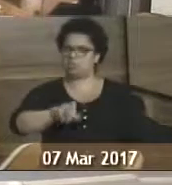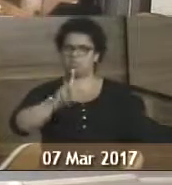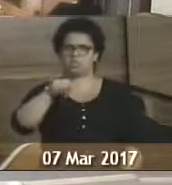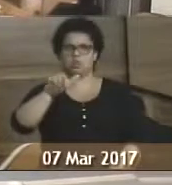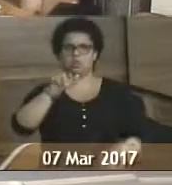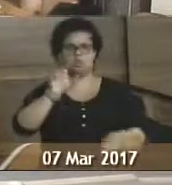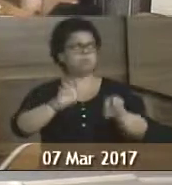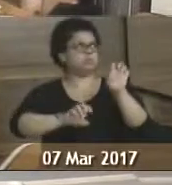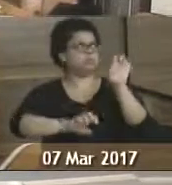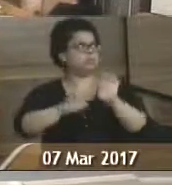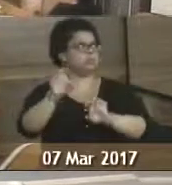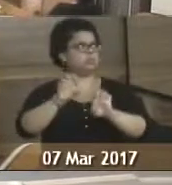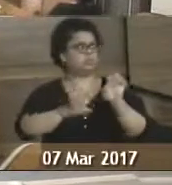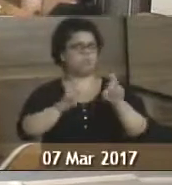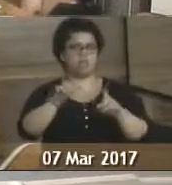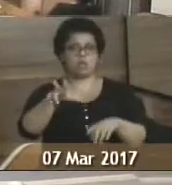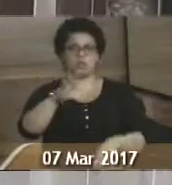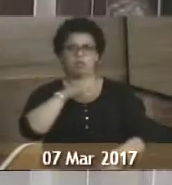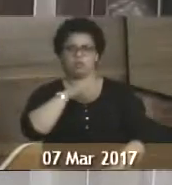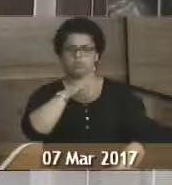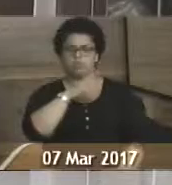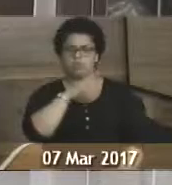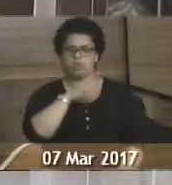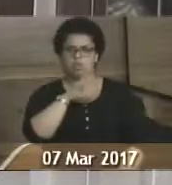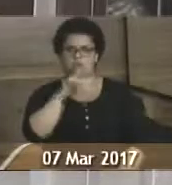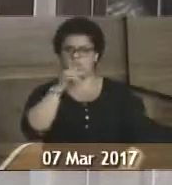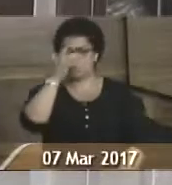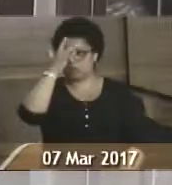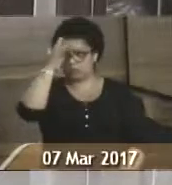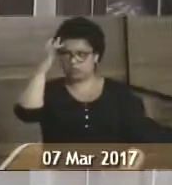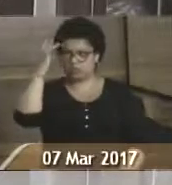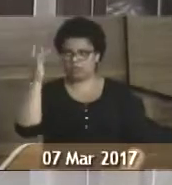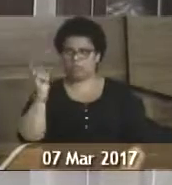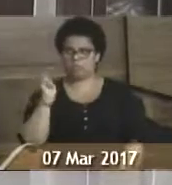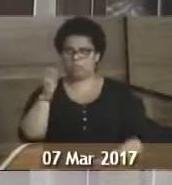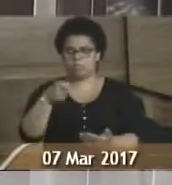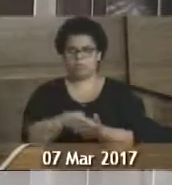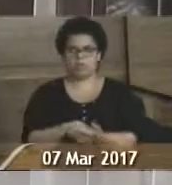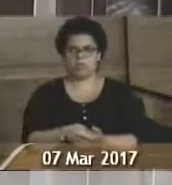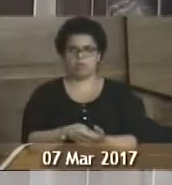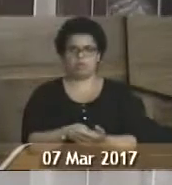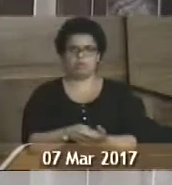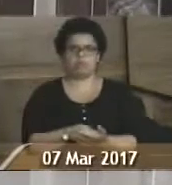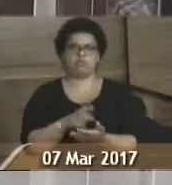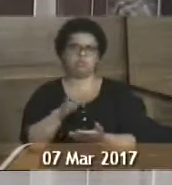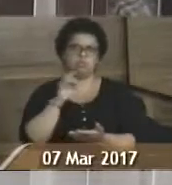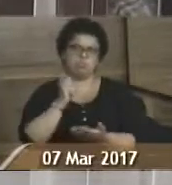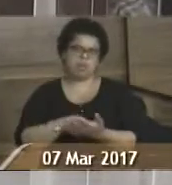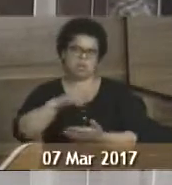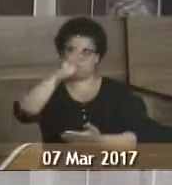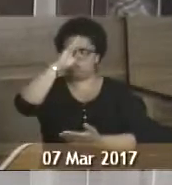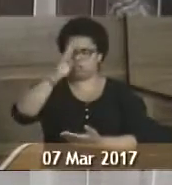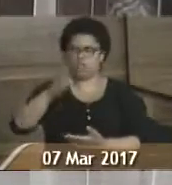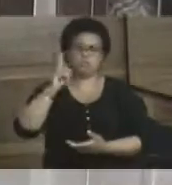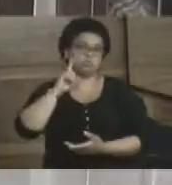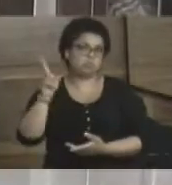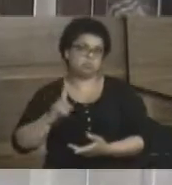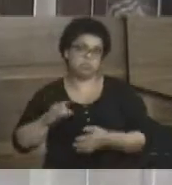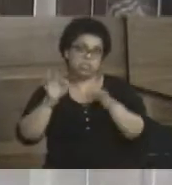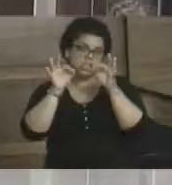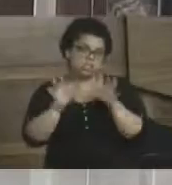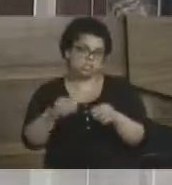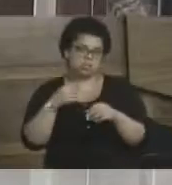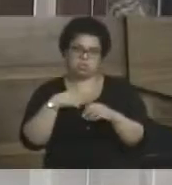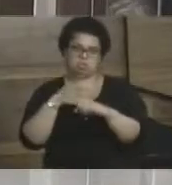empresa, é um empreendimento particular, onde as pessoas vão pagar diretamente a eles. Eu não tenho essa confirmação, eu não fui